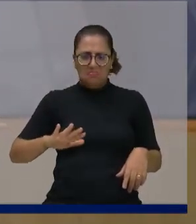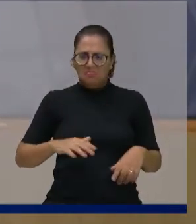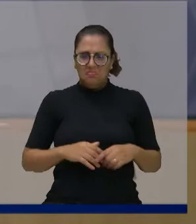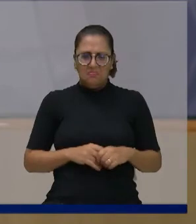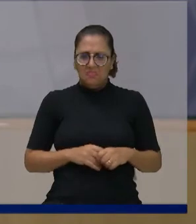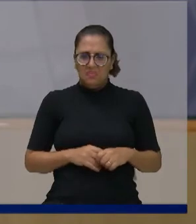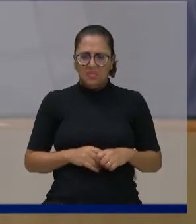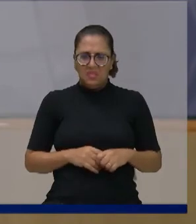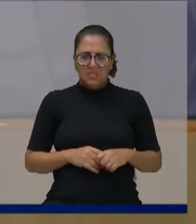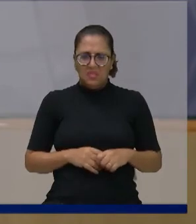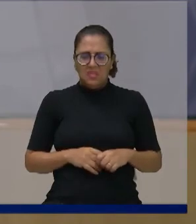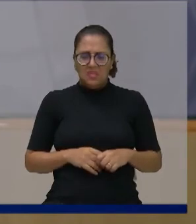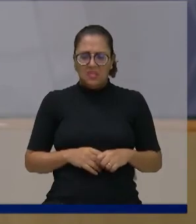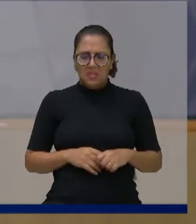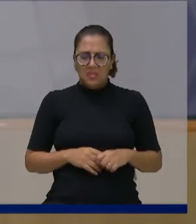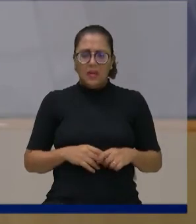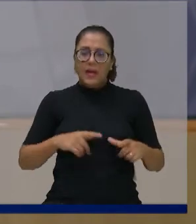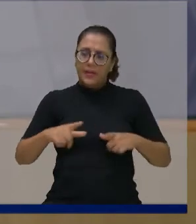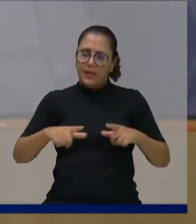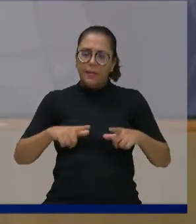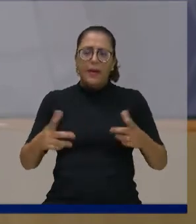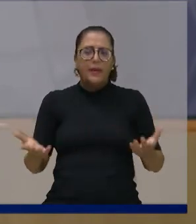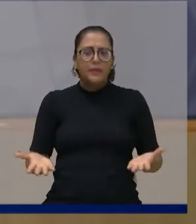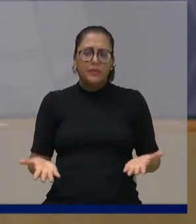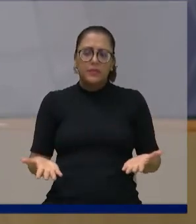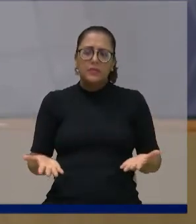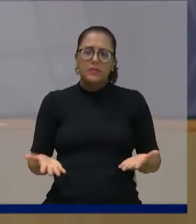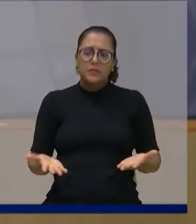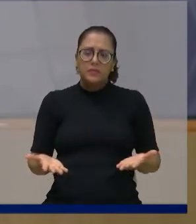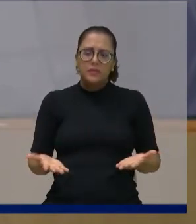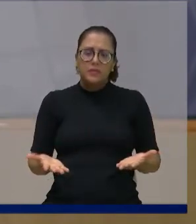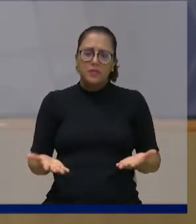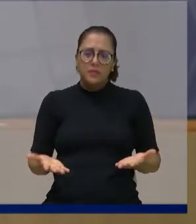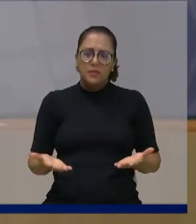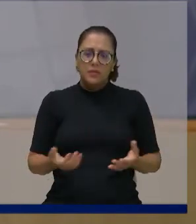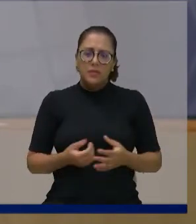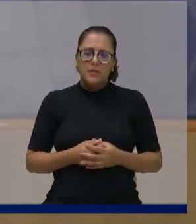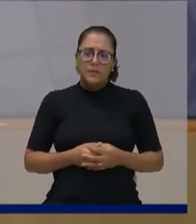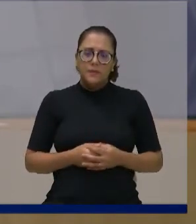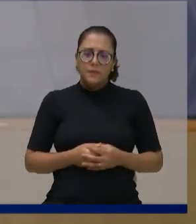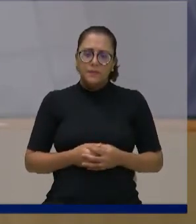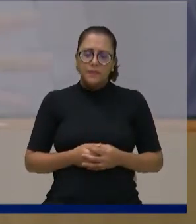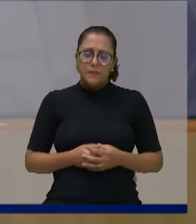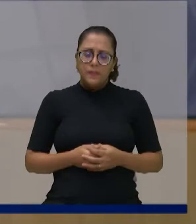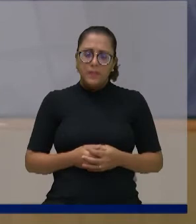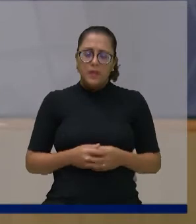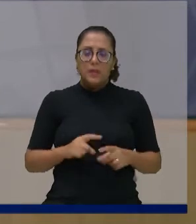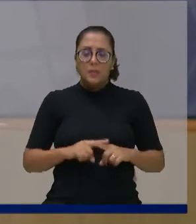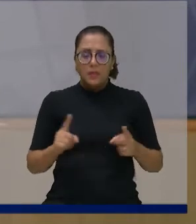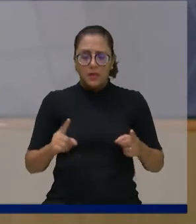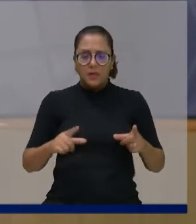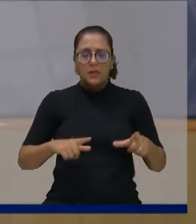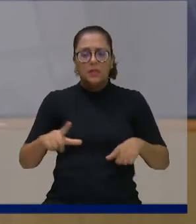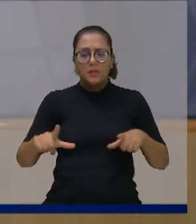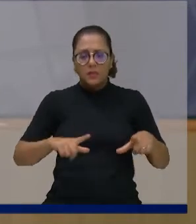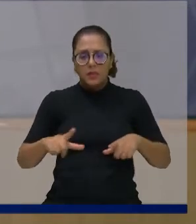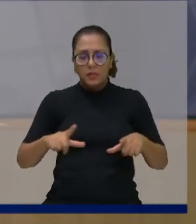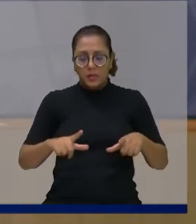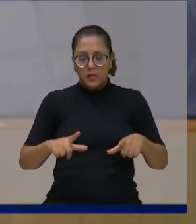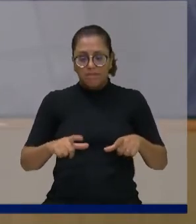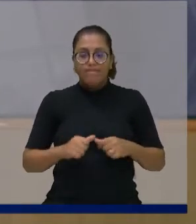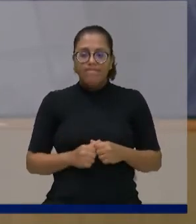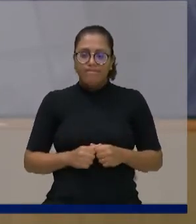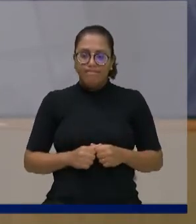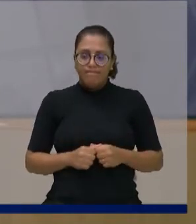Índia, para mim, é trabalhoso. Eu não gostaria. Mas é a trabalho. Era isso que eu gostaria